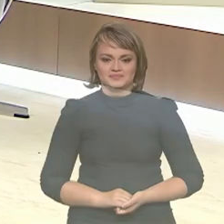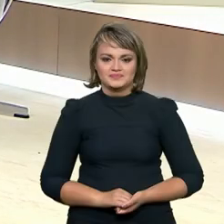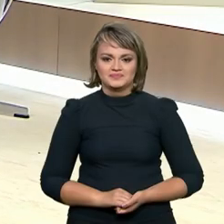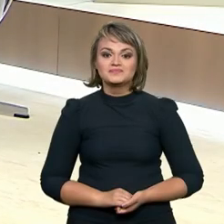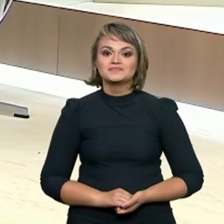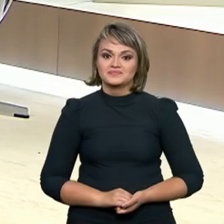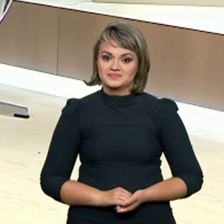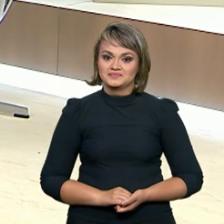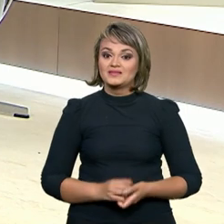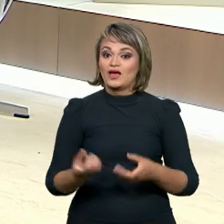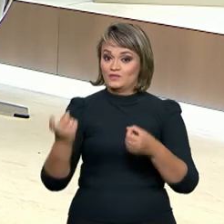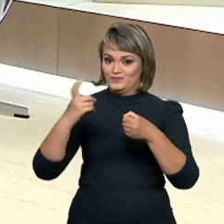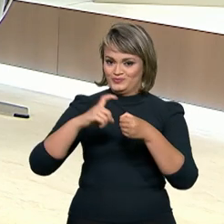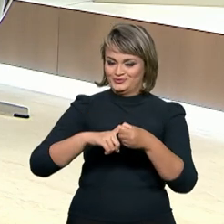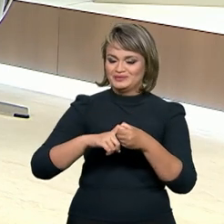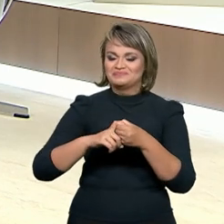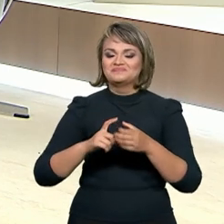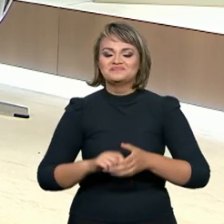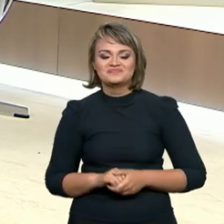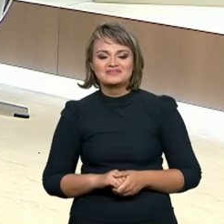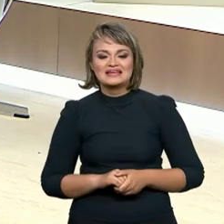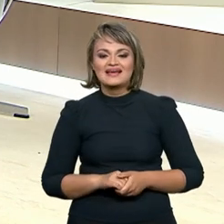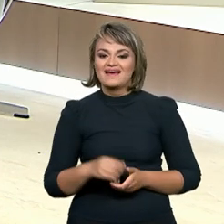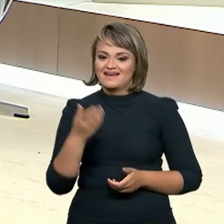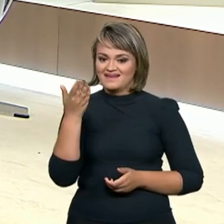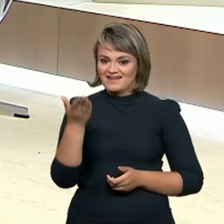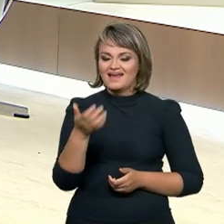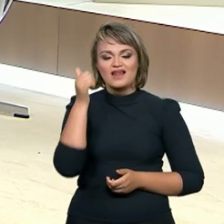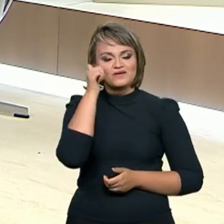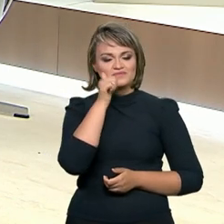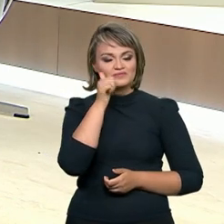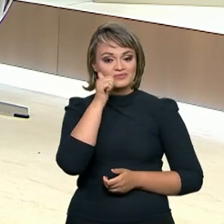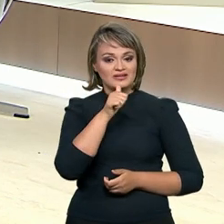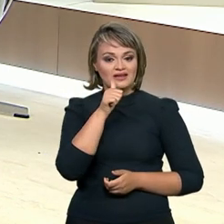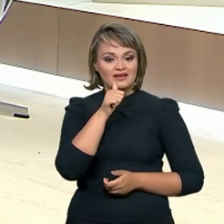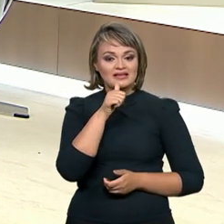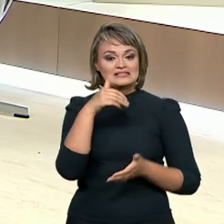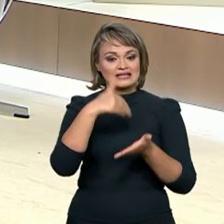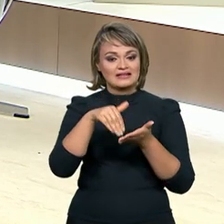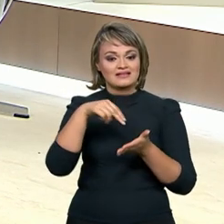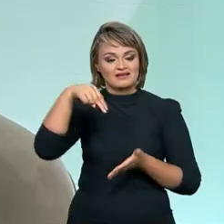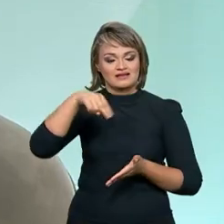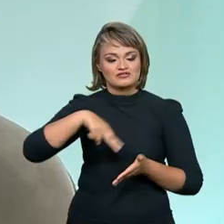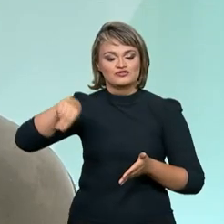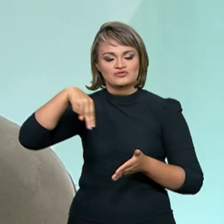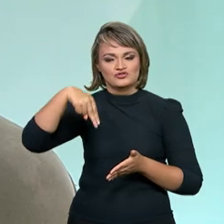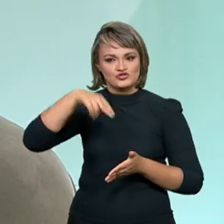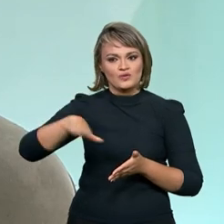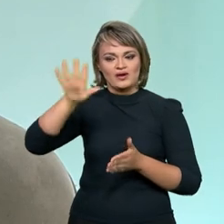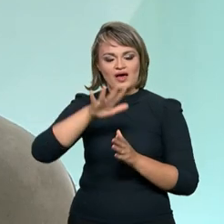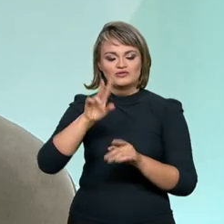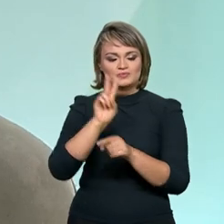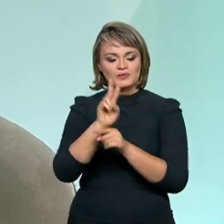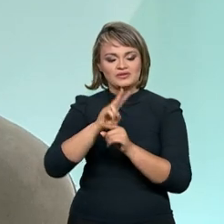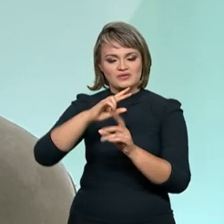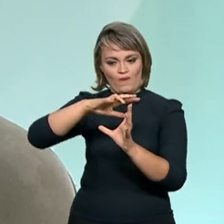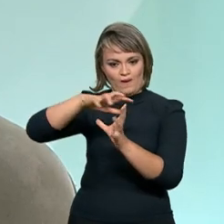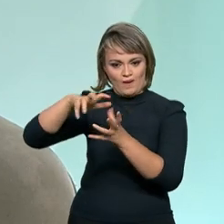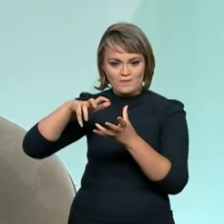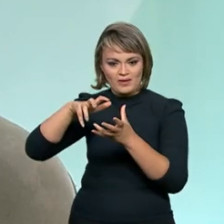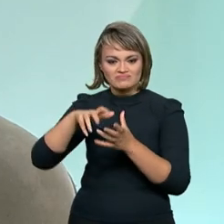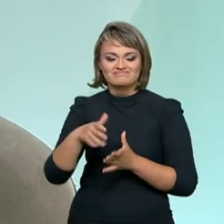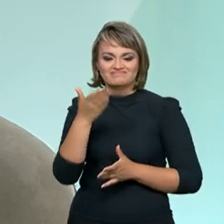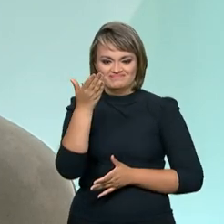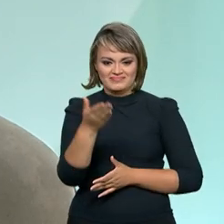Estamos de volta com o Brasil em Pauta. A entrevistada é a secretária nacional de proteção global do Ministério da Mulher, da Família e dos